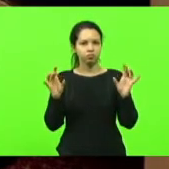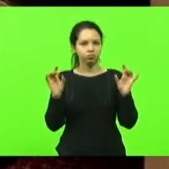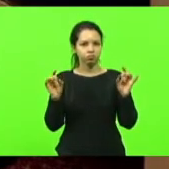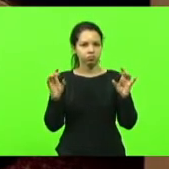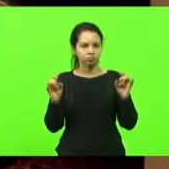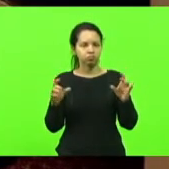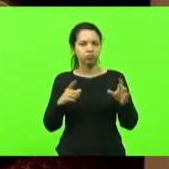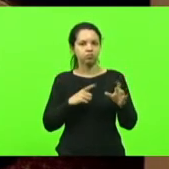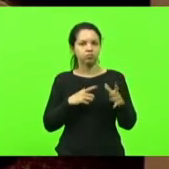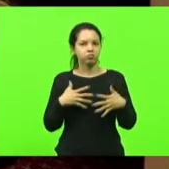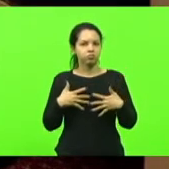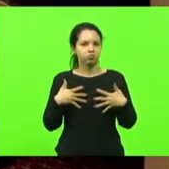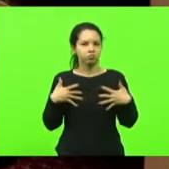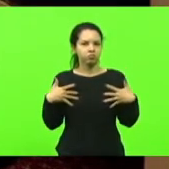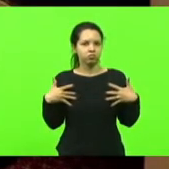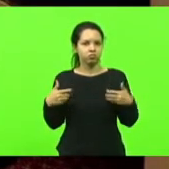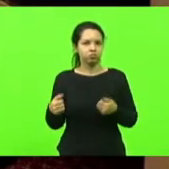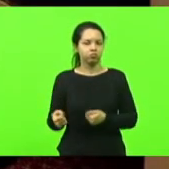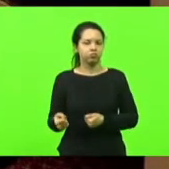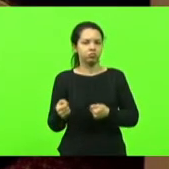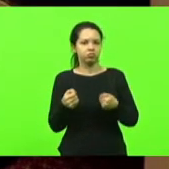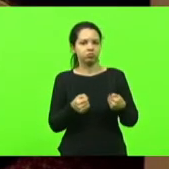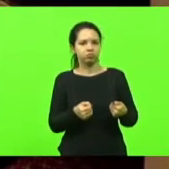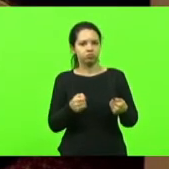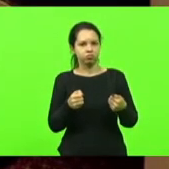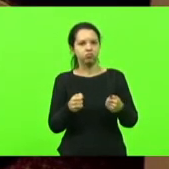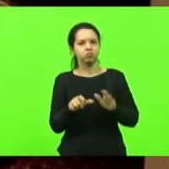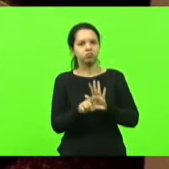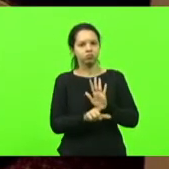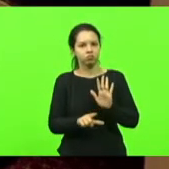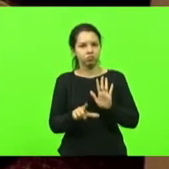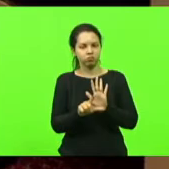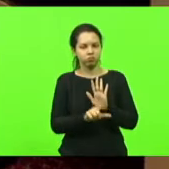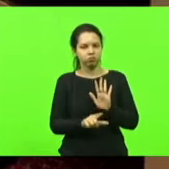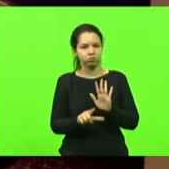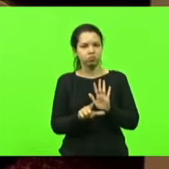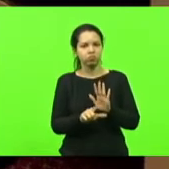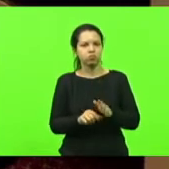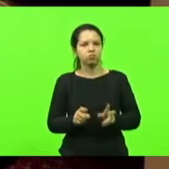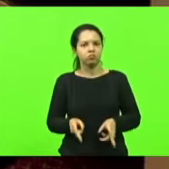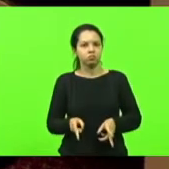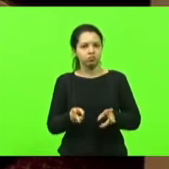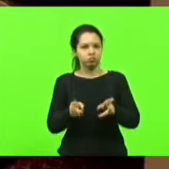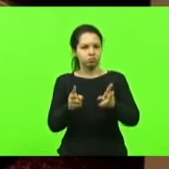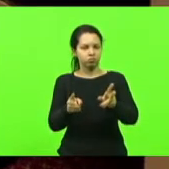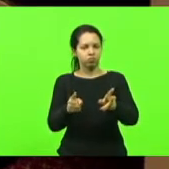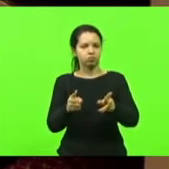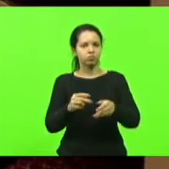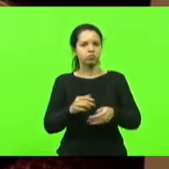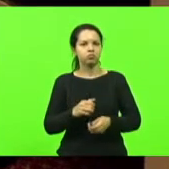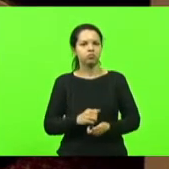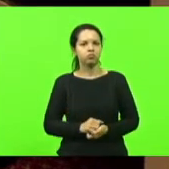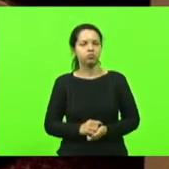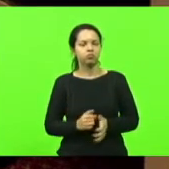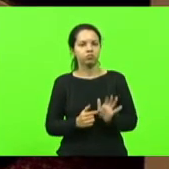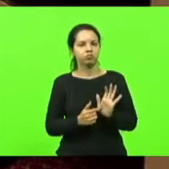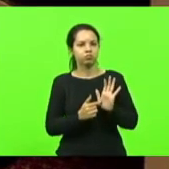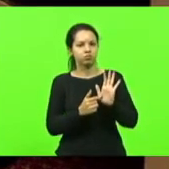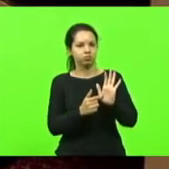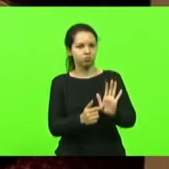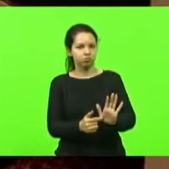honraria do Poder Legislativo, dando sequência à solenidade. Houve a apresentação da banda nacional